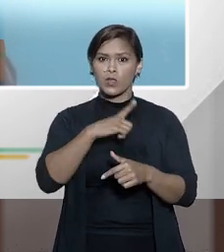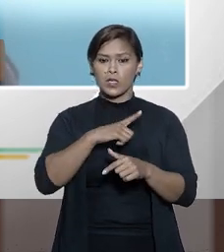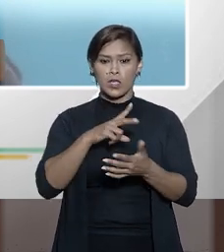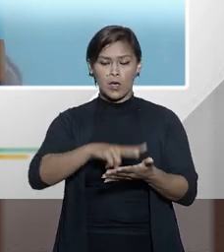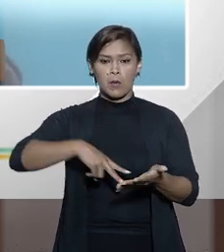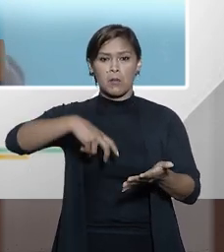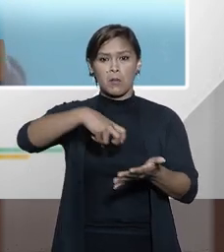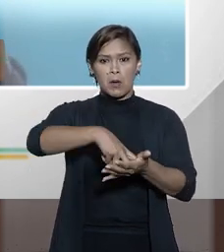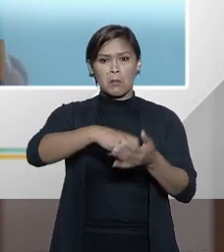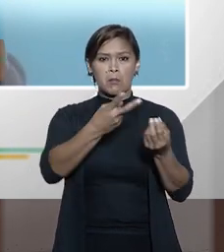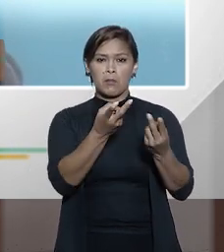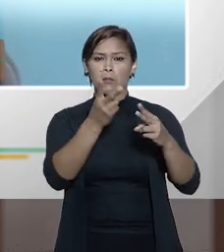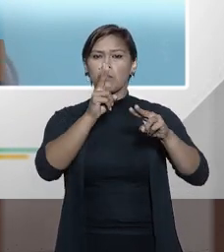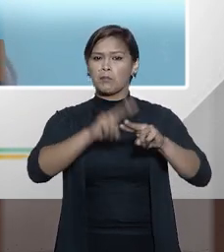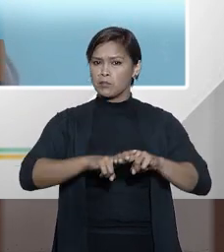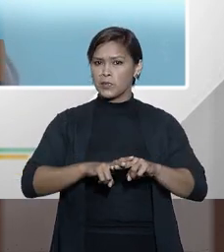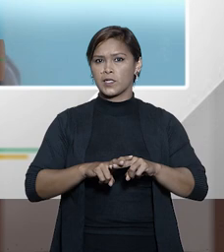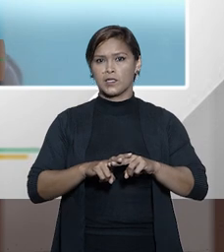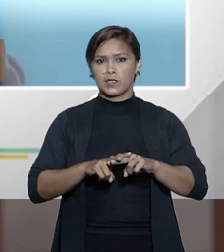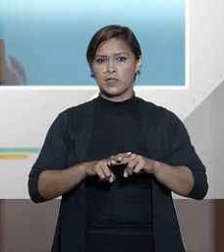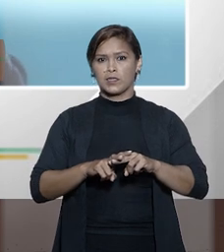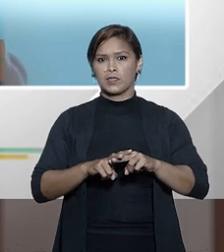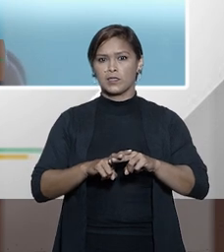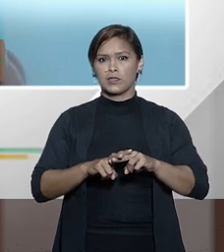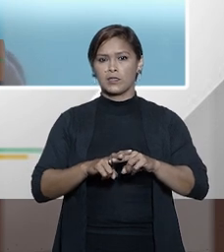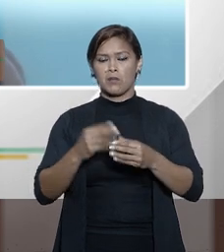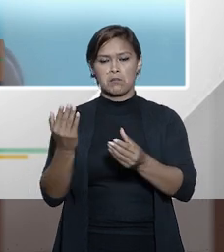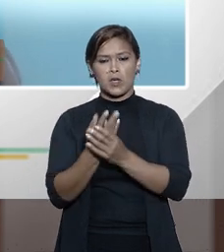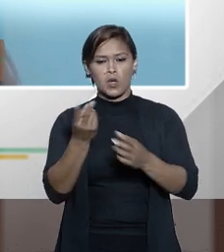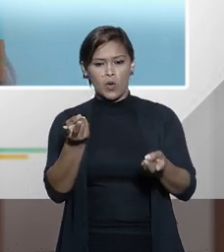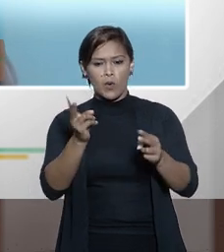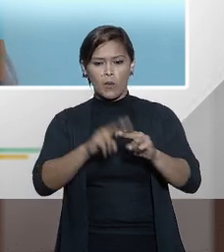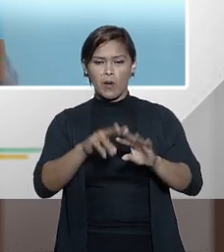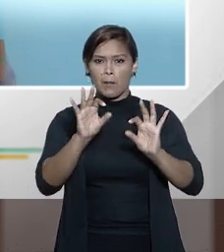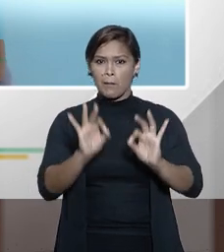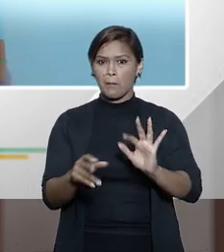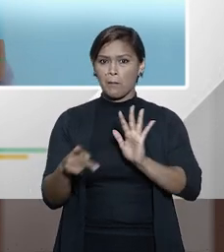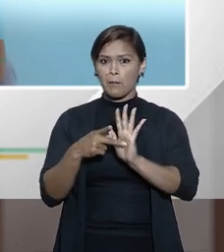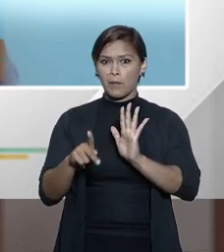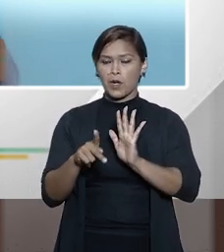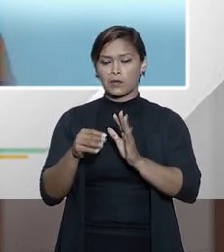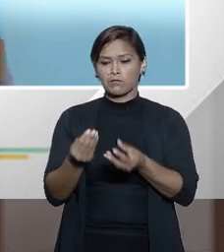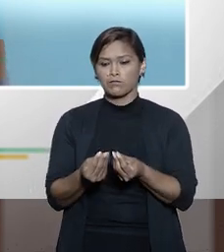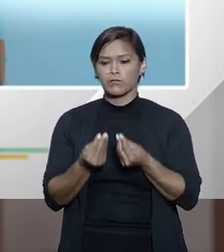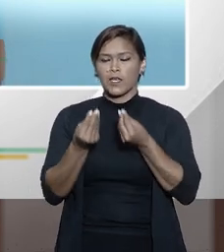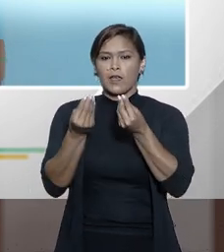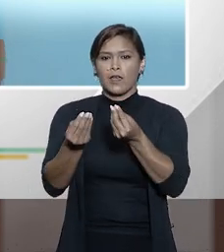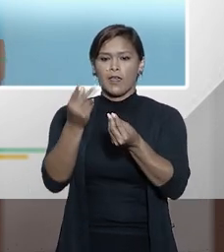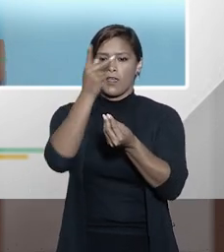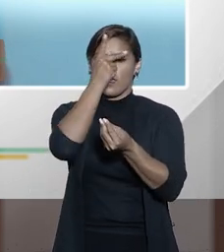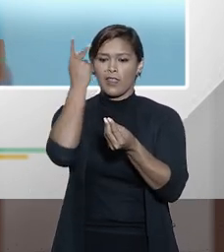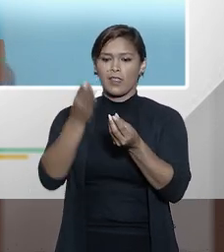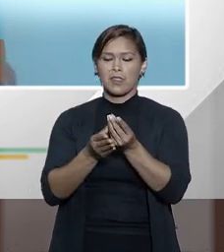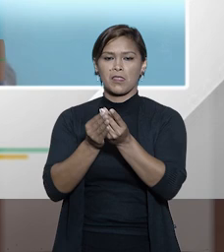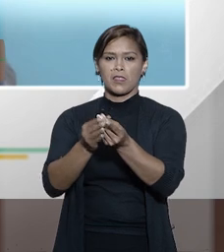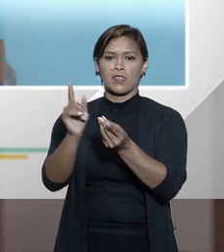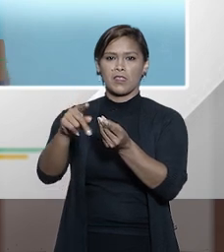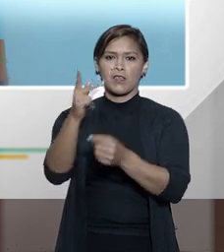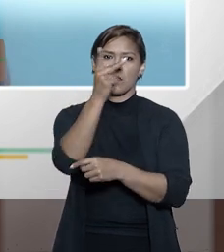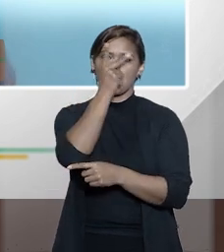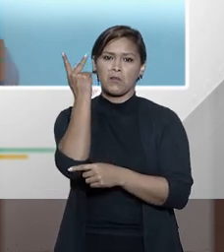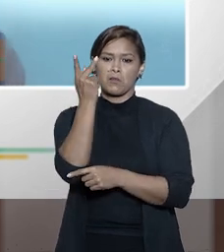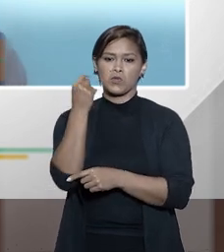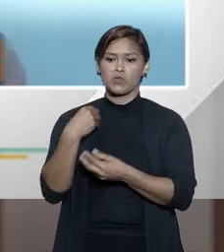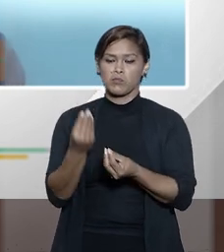uma pena de prisão enfim um acautelamento para que você entregue né uma